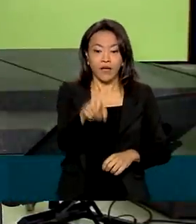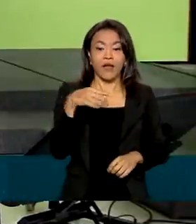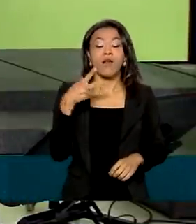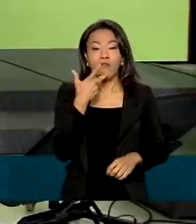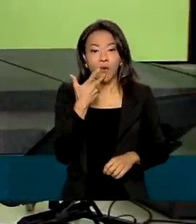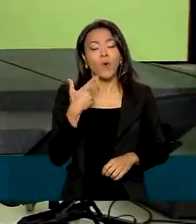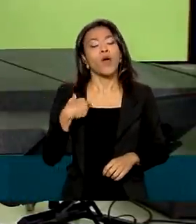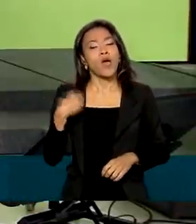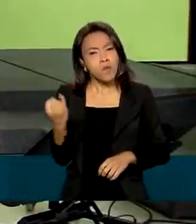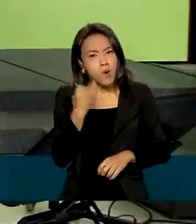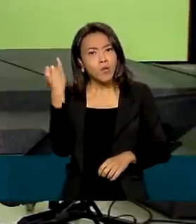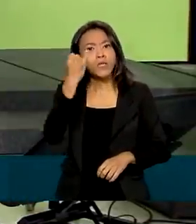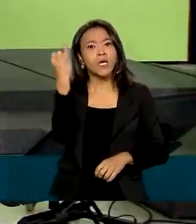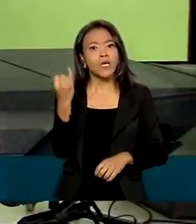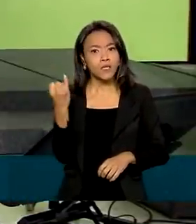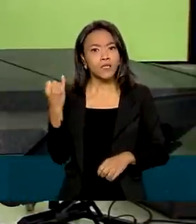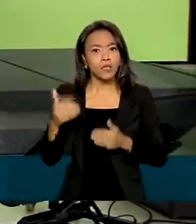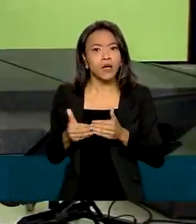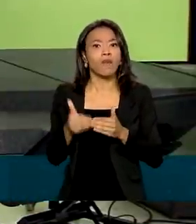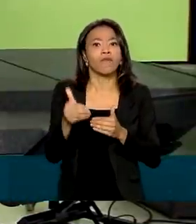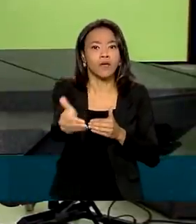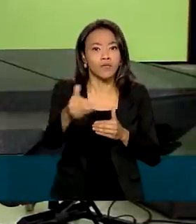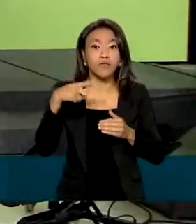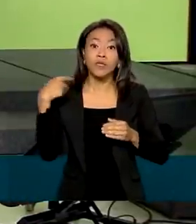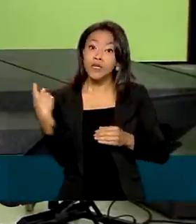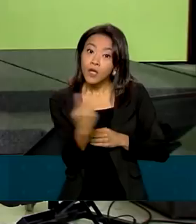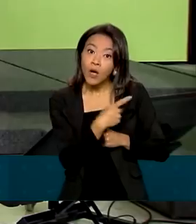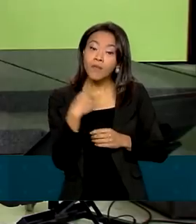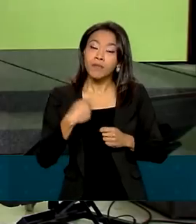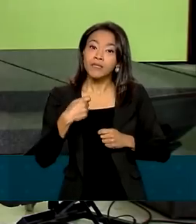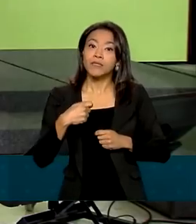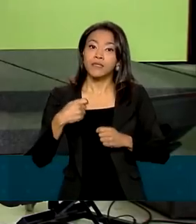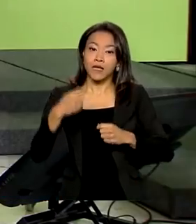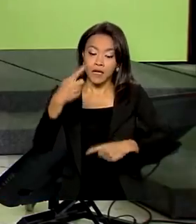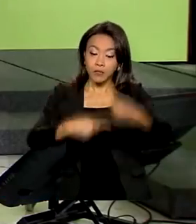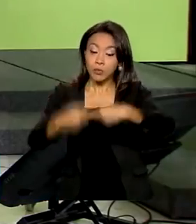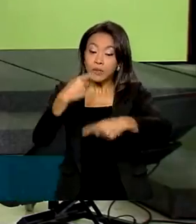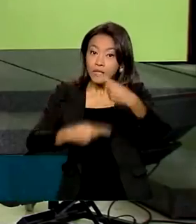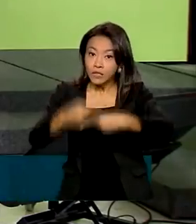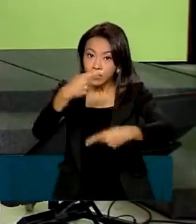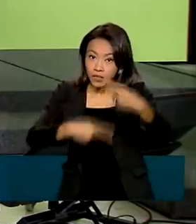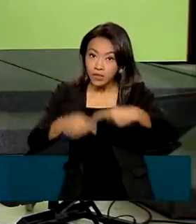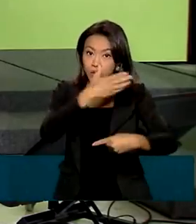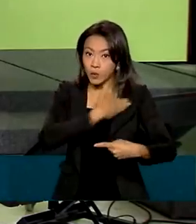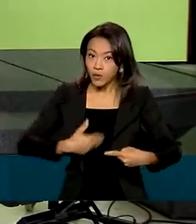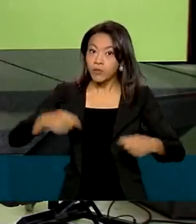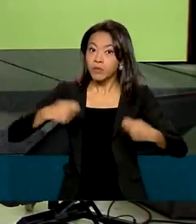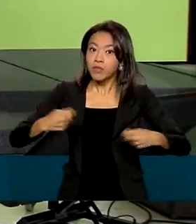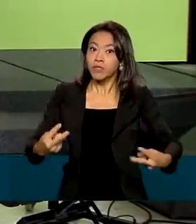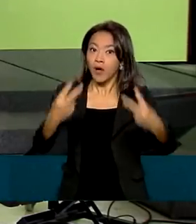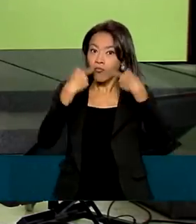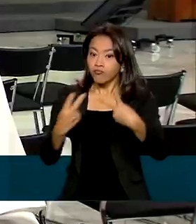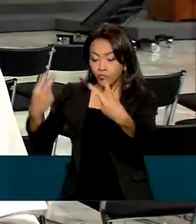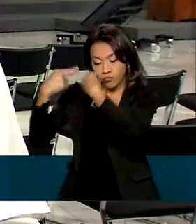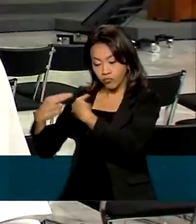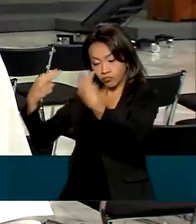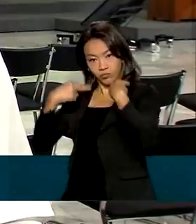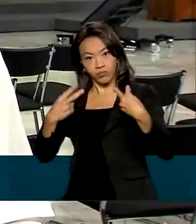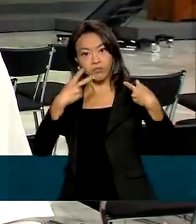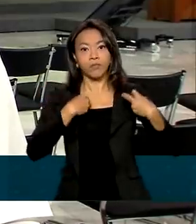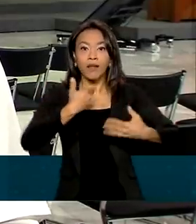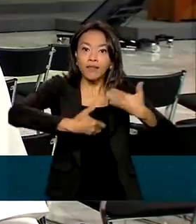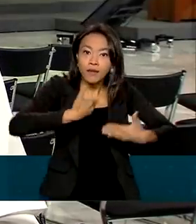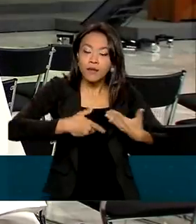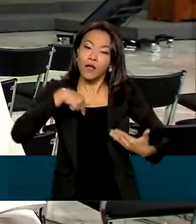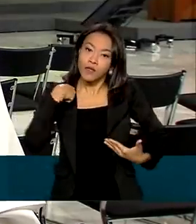nós precisamos de visibilidade, a gente precisa de políticas públicas que atendam as nossas necessidades. O governo